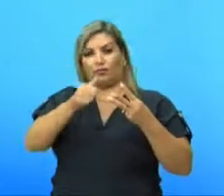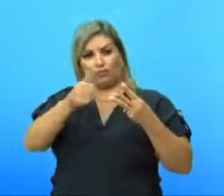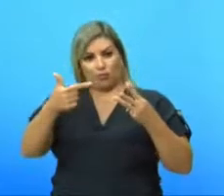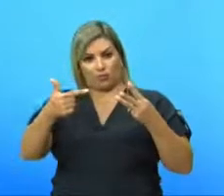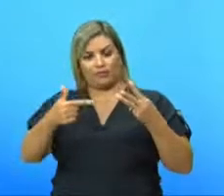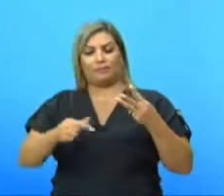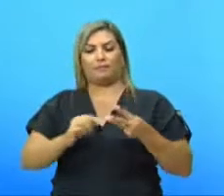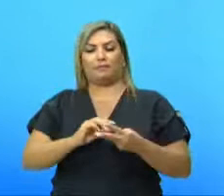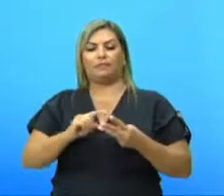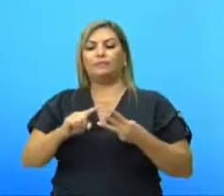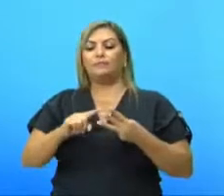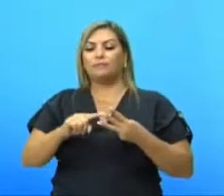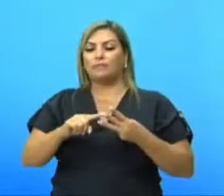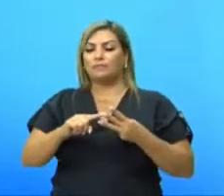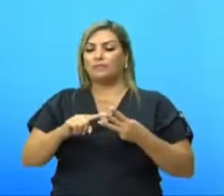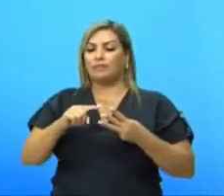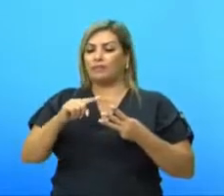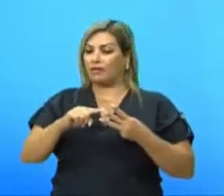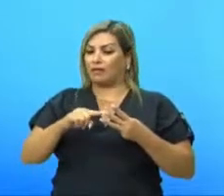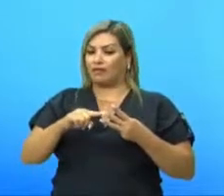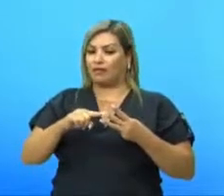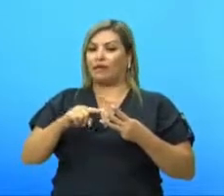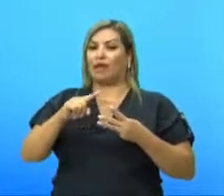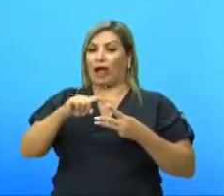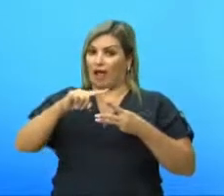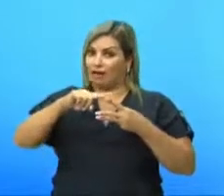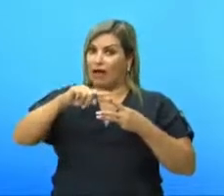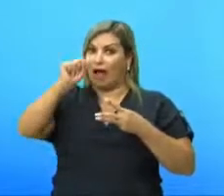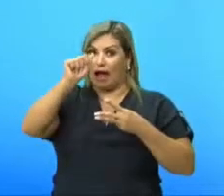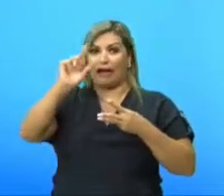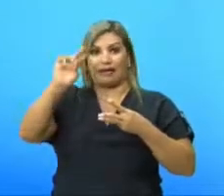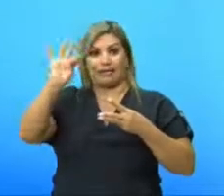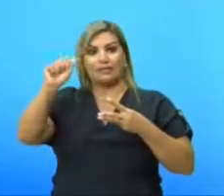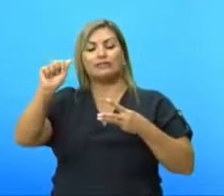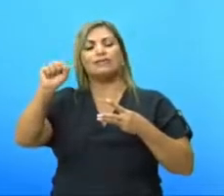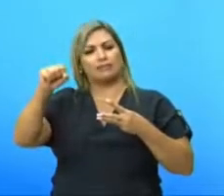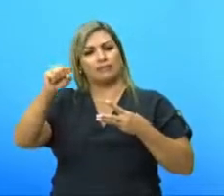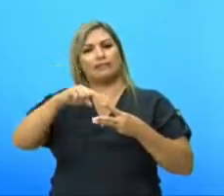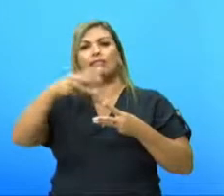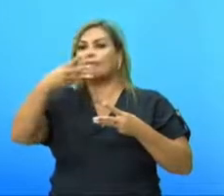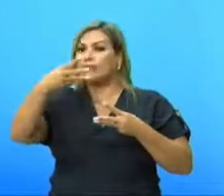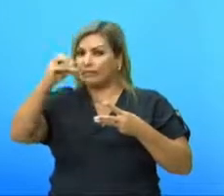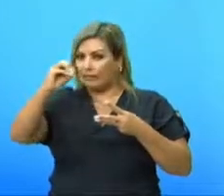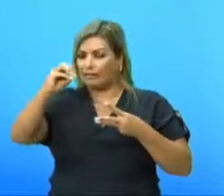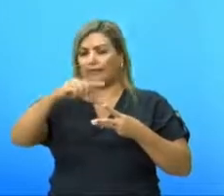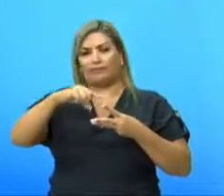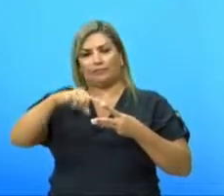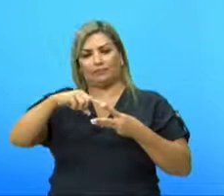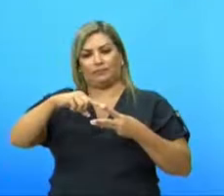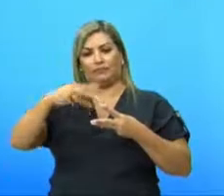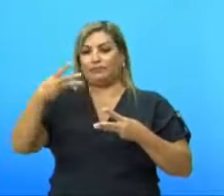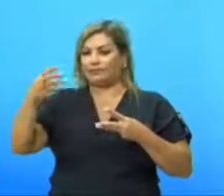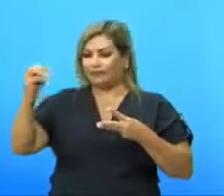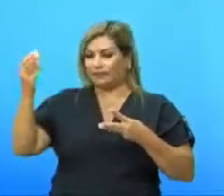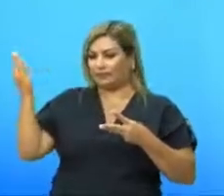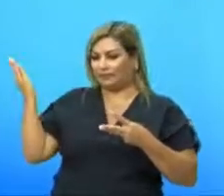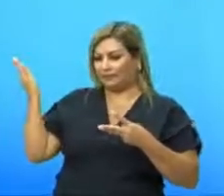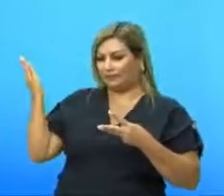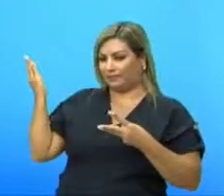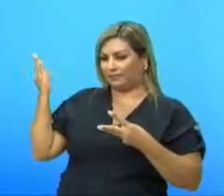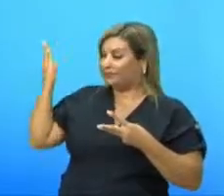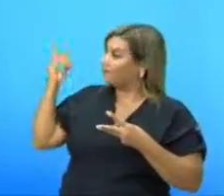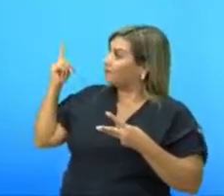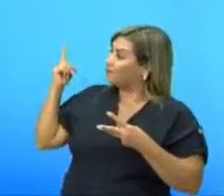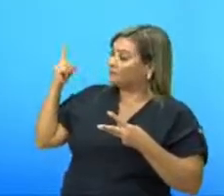Doze. Foi me dado a quantidade de arestas? Foi. Arestas tá aqui, Possui 30 arestas. Tá menorzinha aqui, mas você vê.